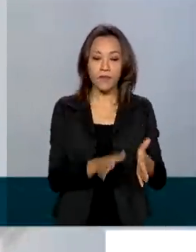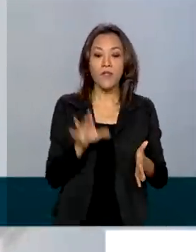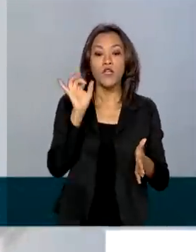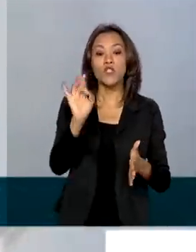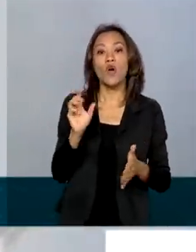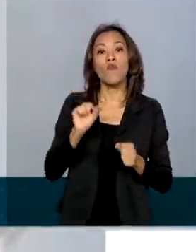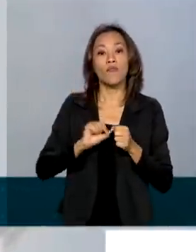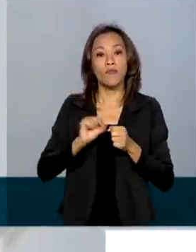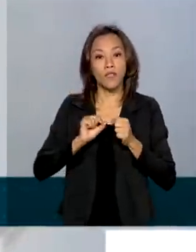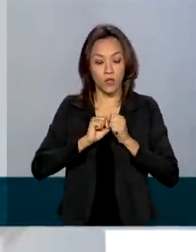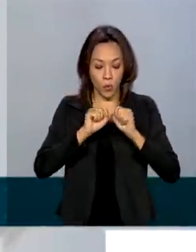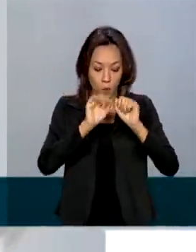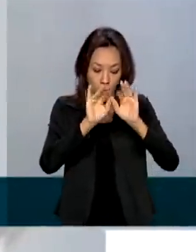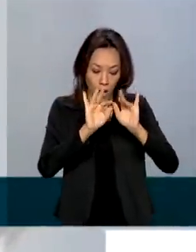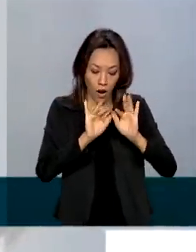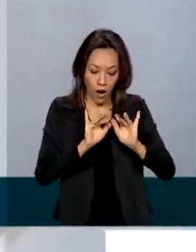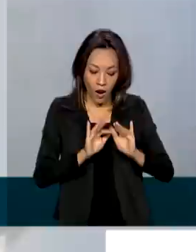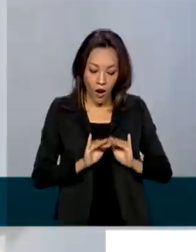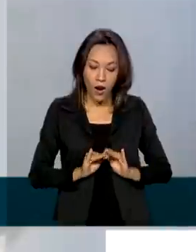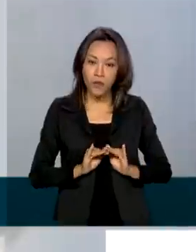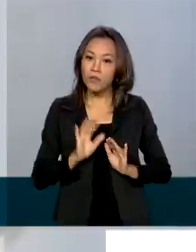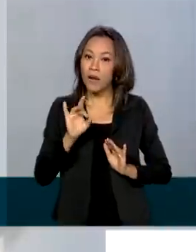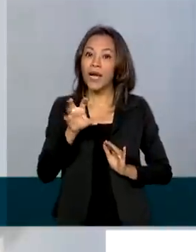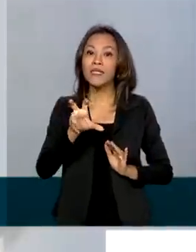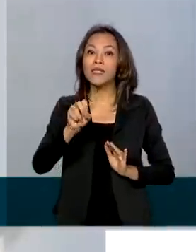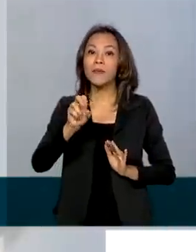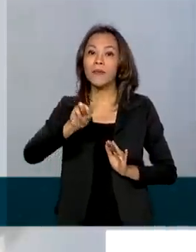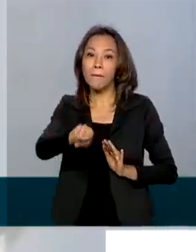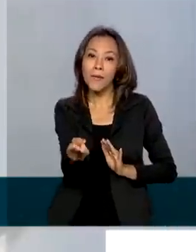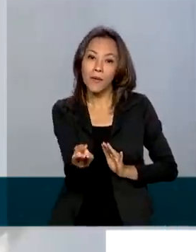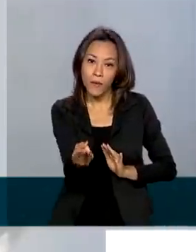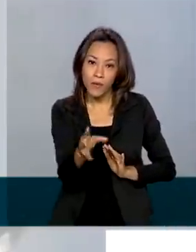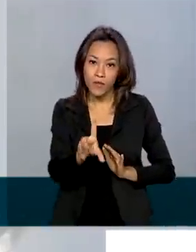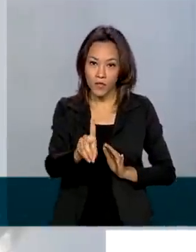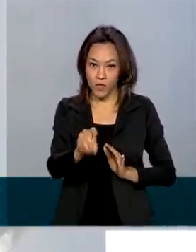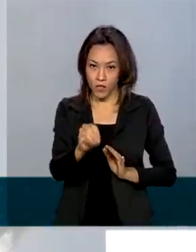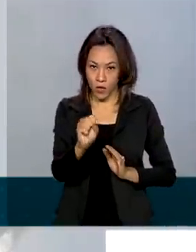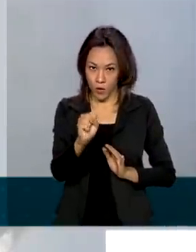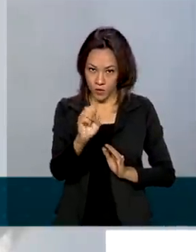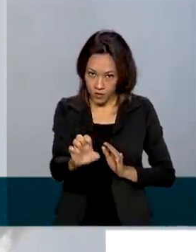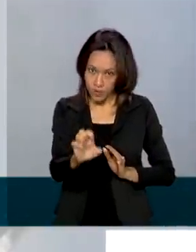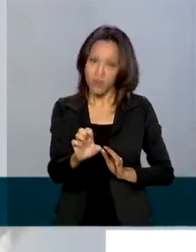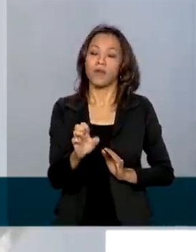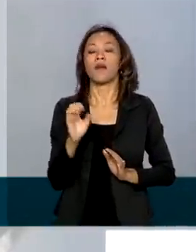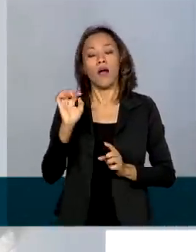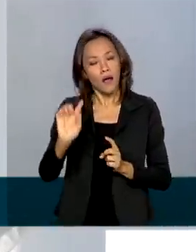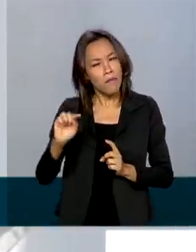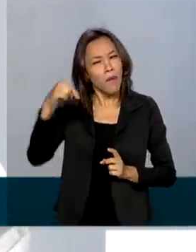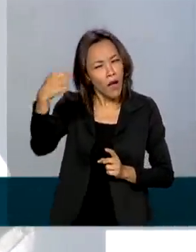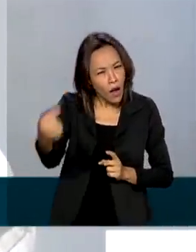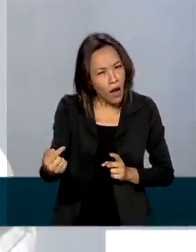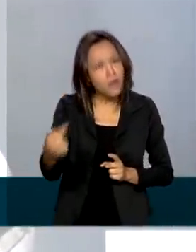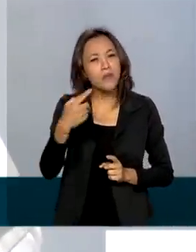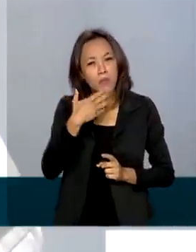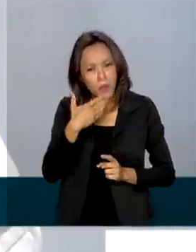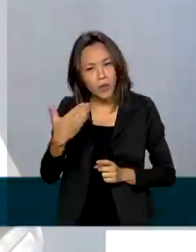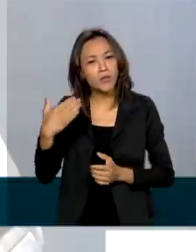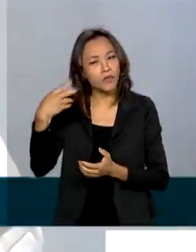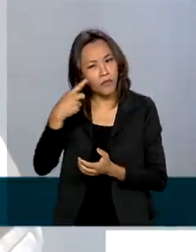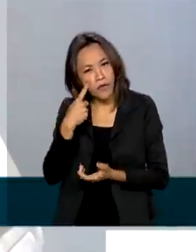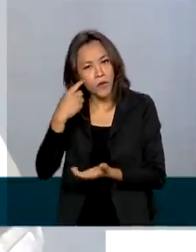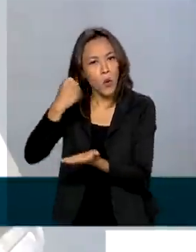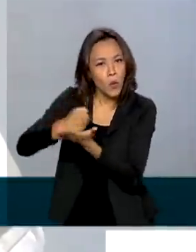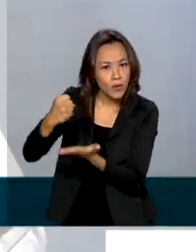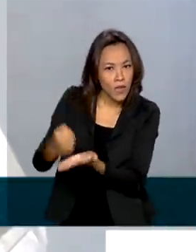de entendimento para 50 milhões de doses. Quando andar um pouco mais, eu posso ir para um contrato. A